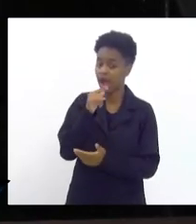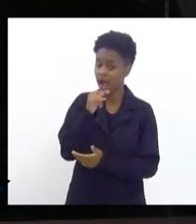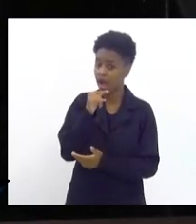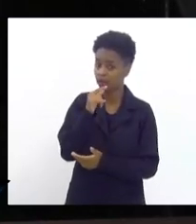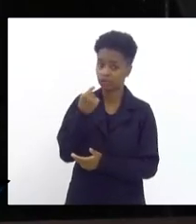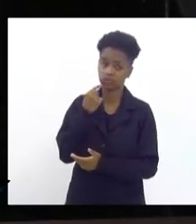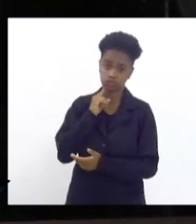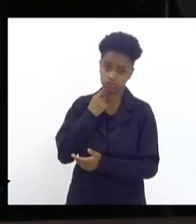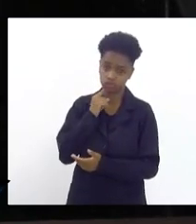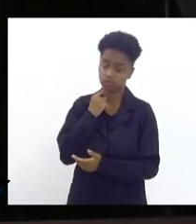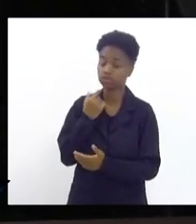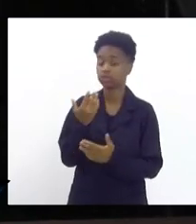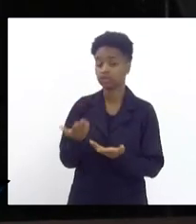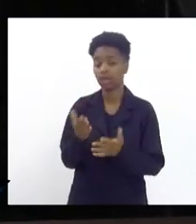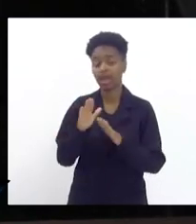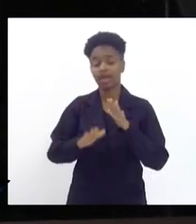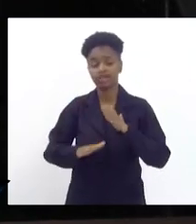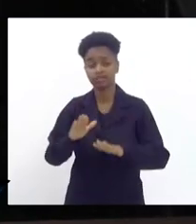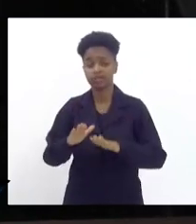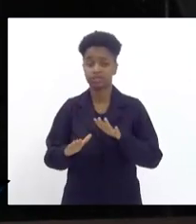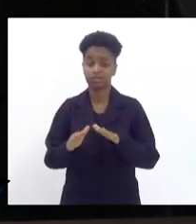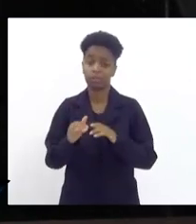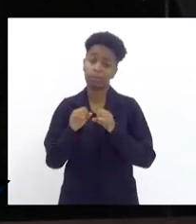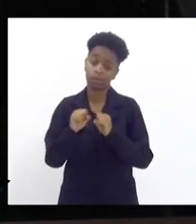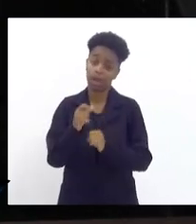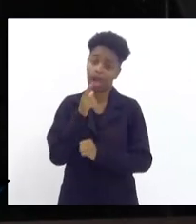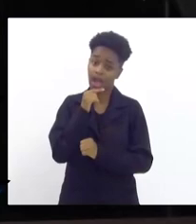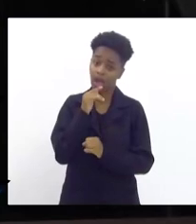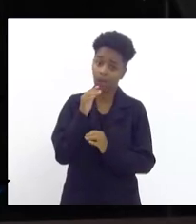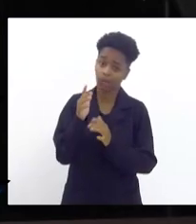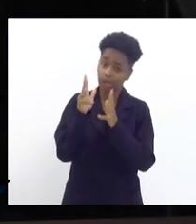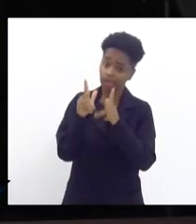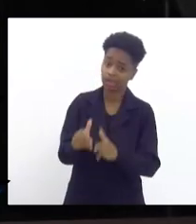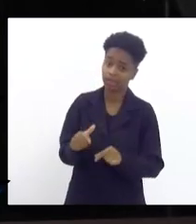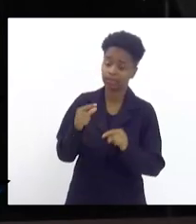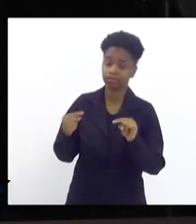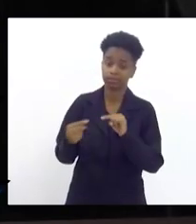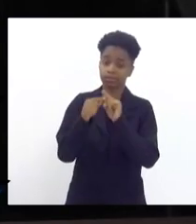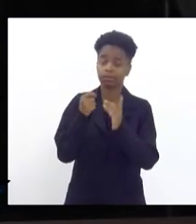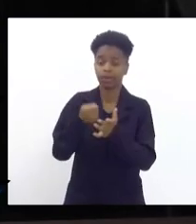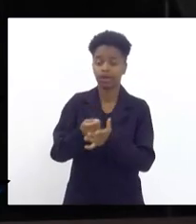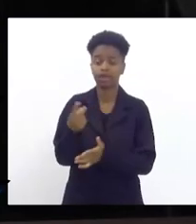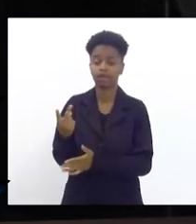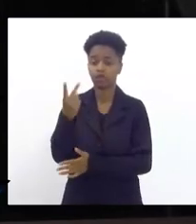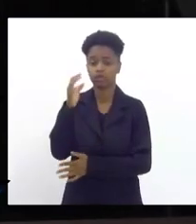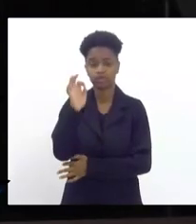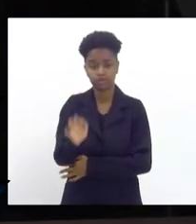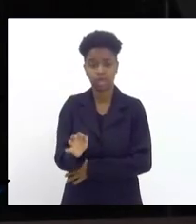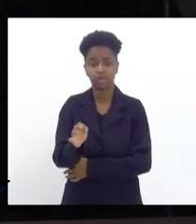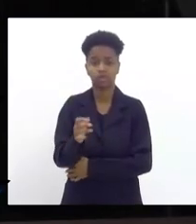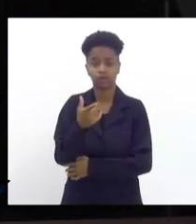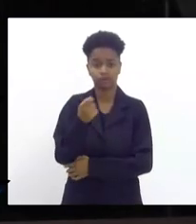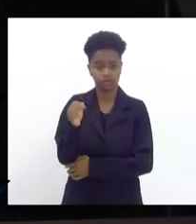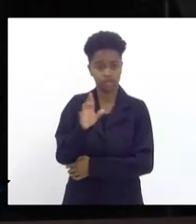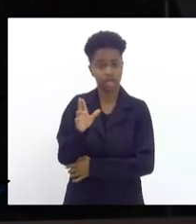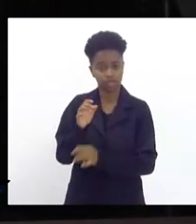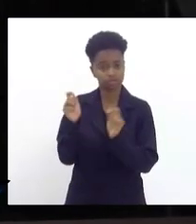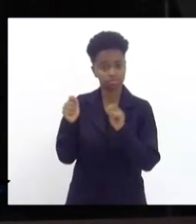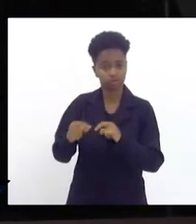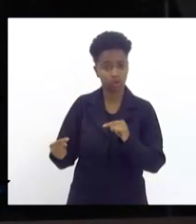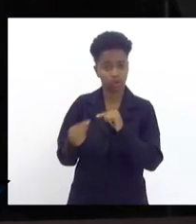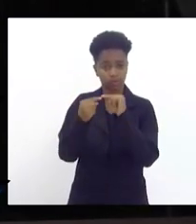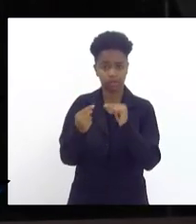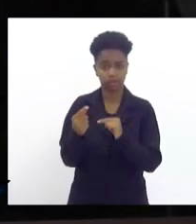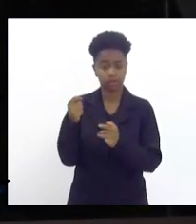clandestina e que por muitas vezes poderia ter água tratada um valor justo 20 reais é valor justo para ser cobrada a tarifa de água porra não